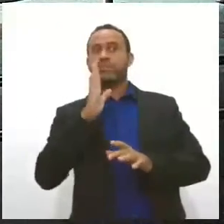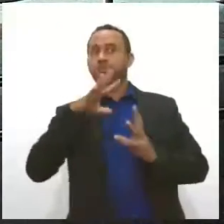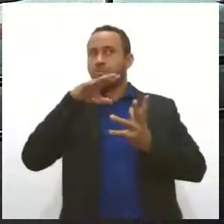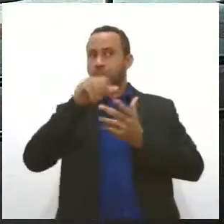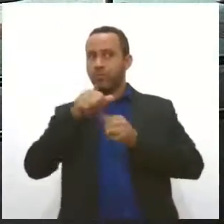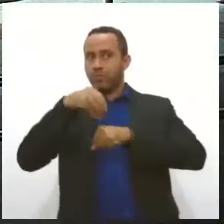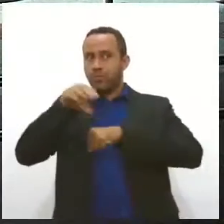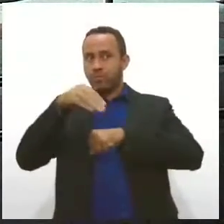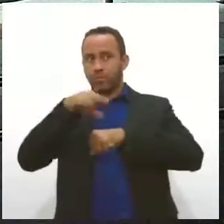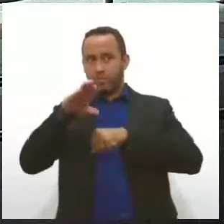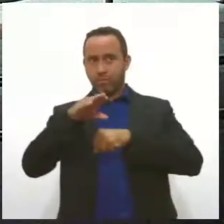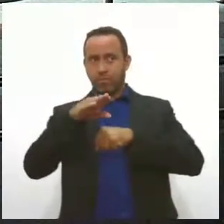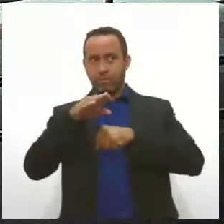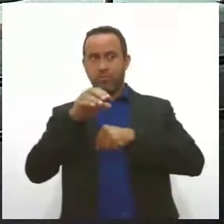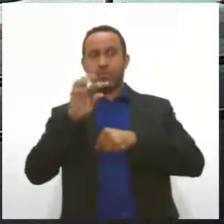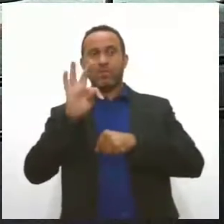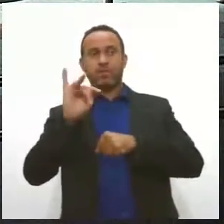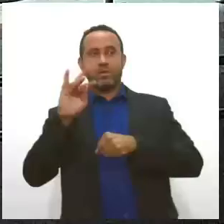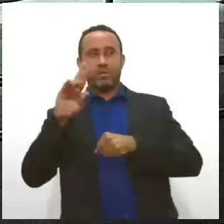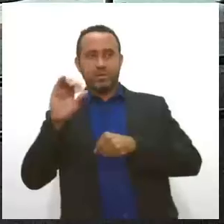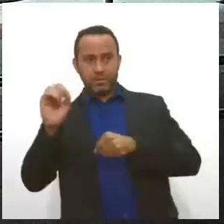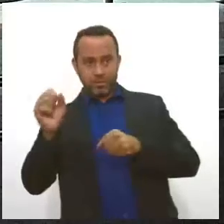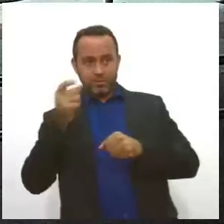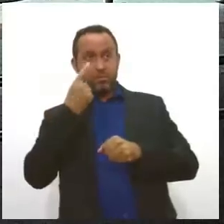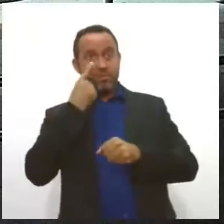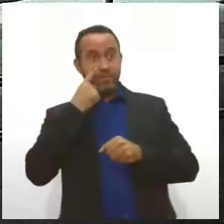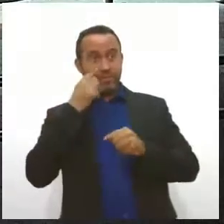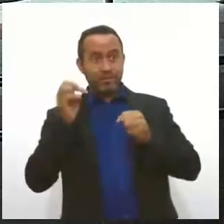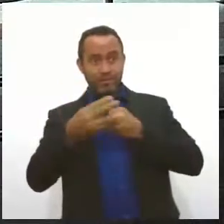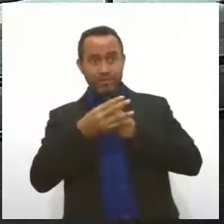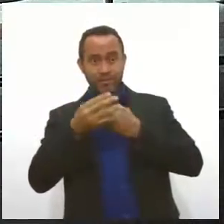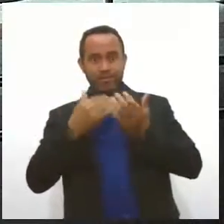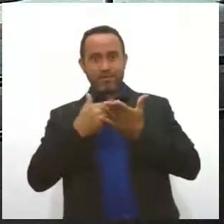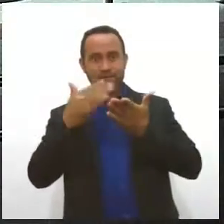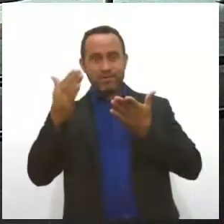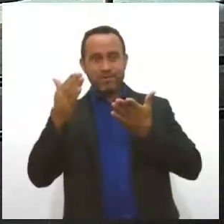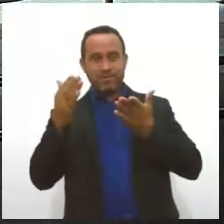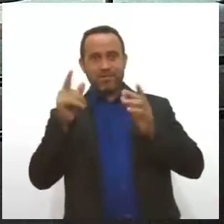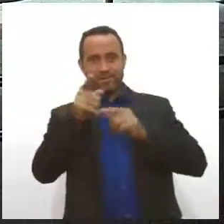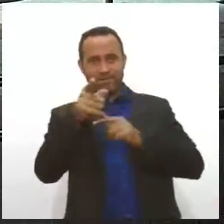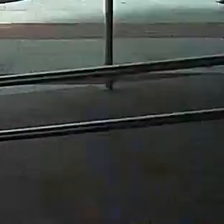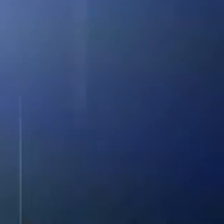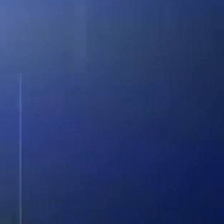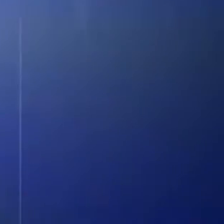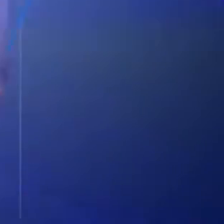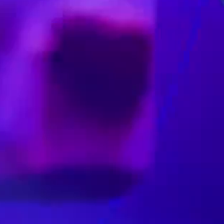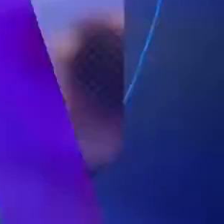informação com a Taera Silva. Olha só o Alésio Notícias está no ar, fique com a gente.